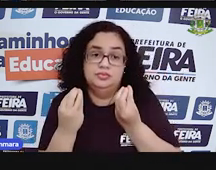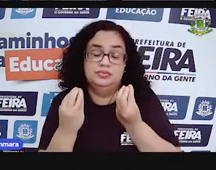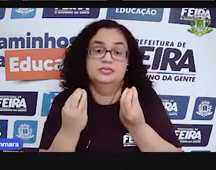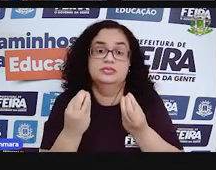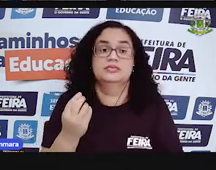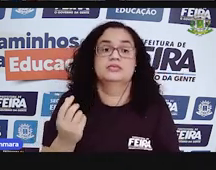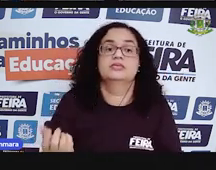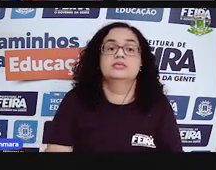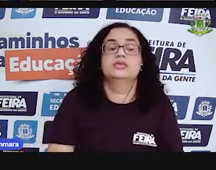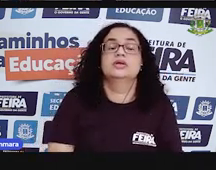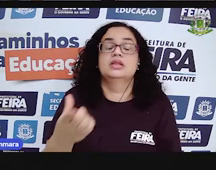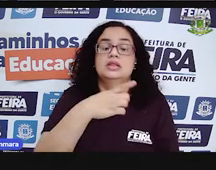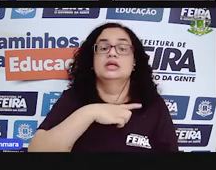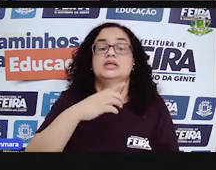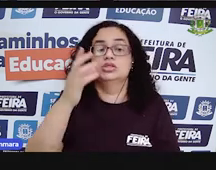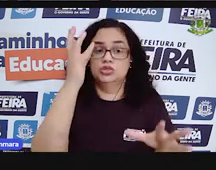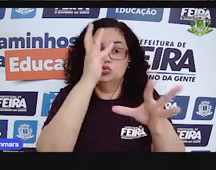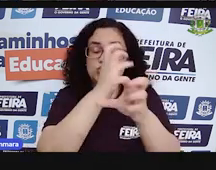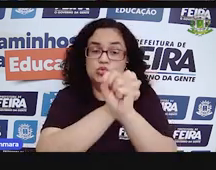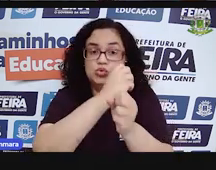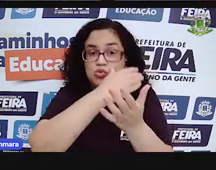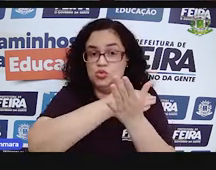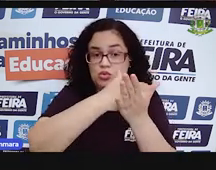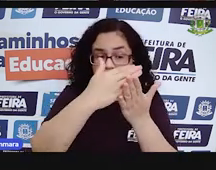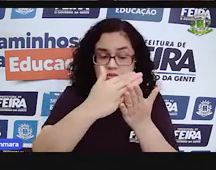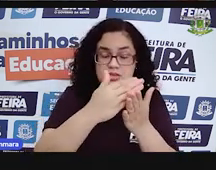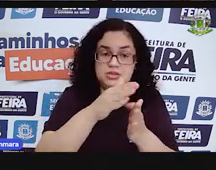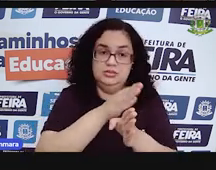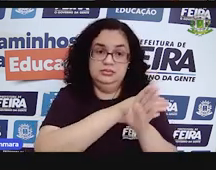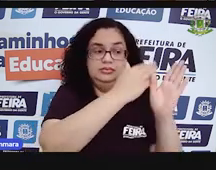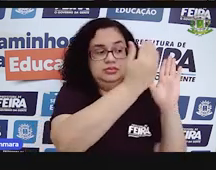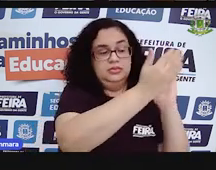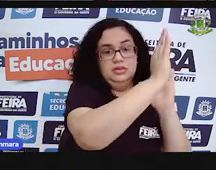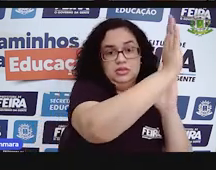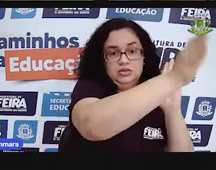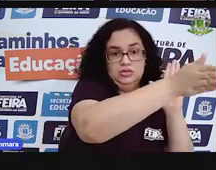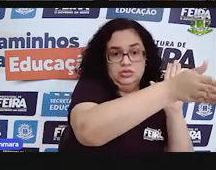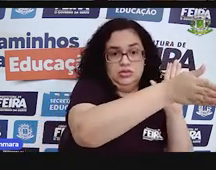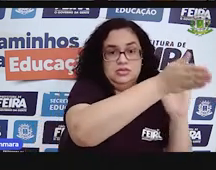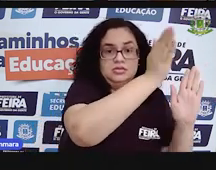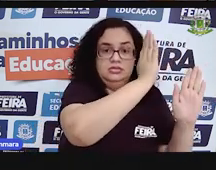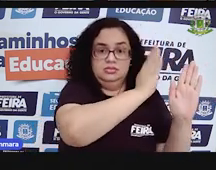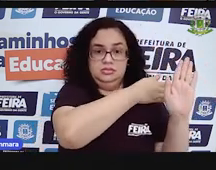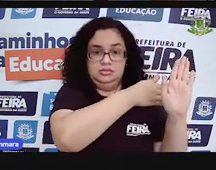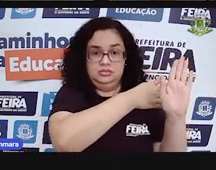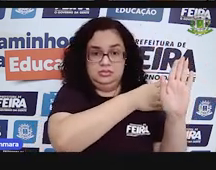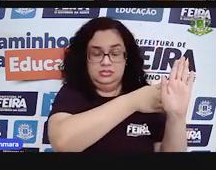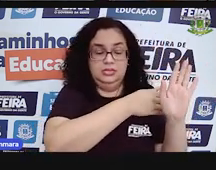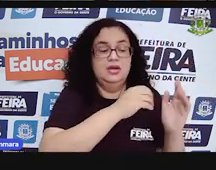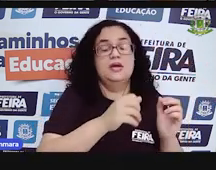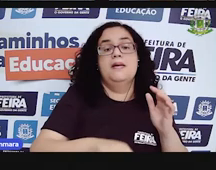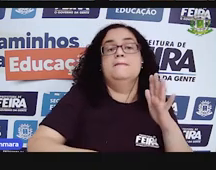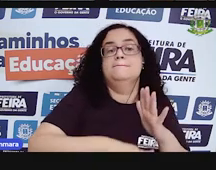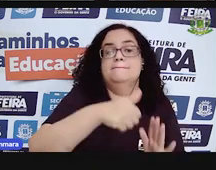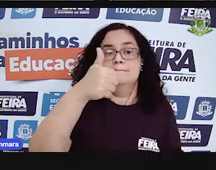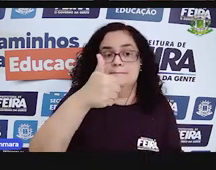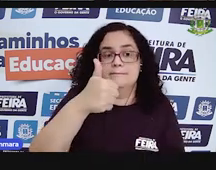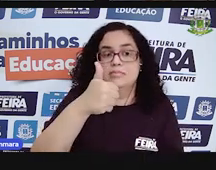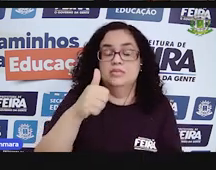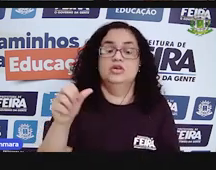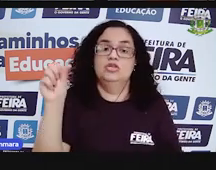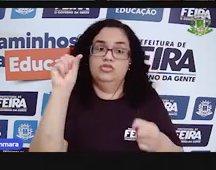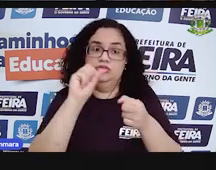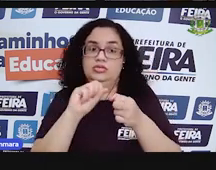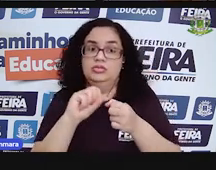mesma forma que na adição, a gente começa de trás pra frente, né? Dos últimos números para o primeiro. E a gente vai